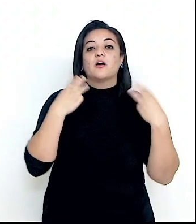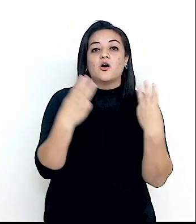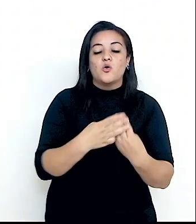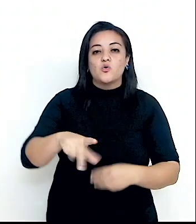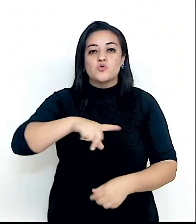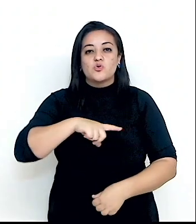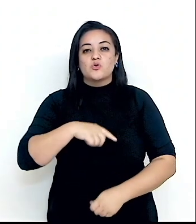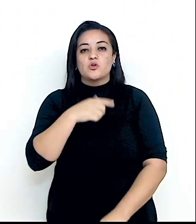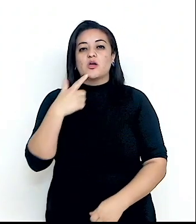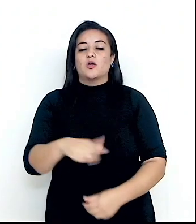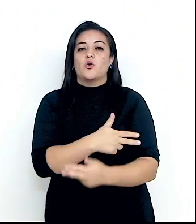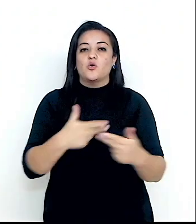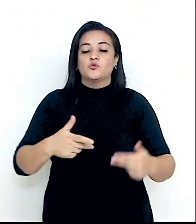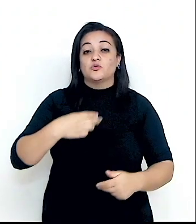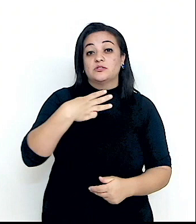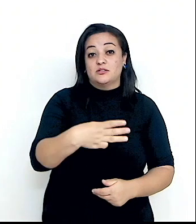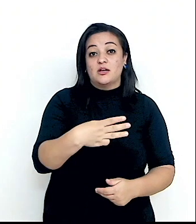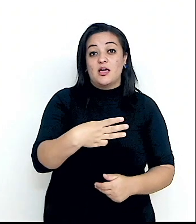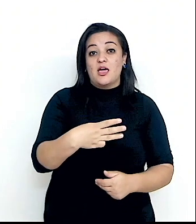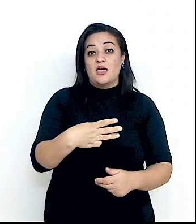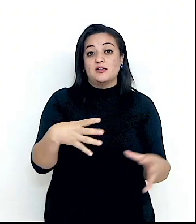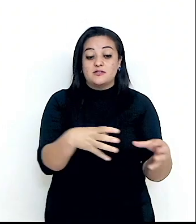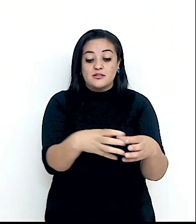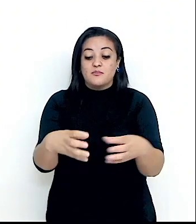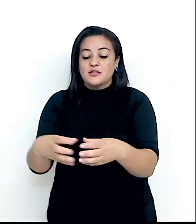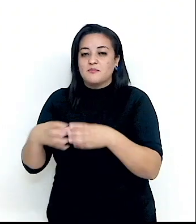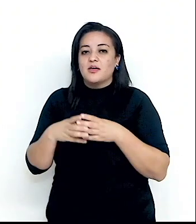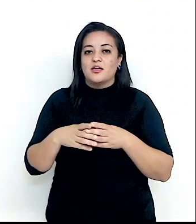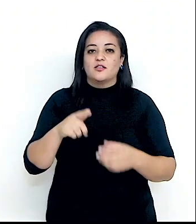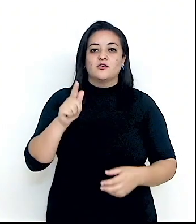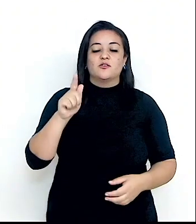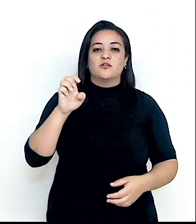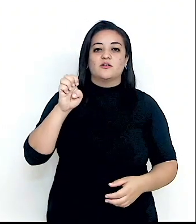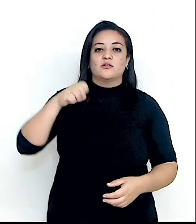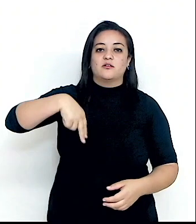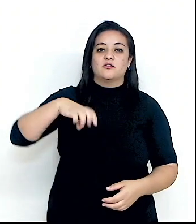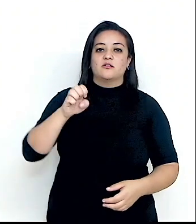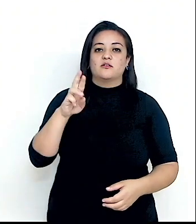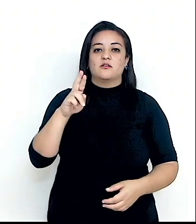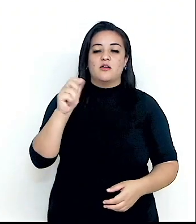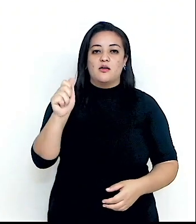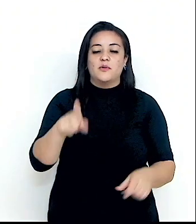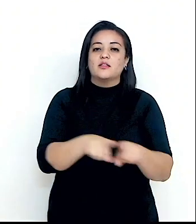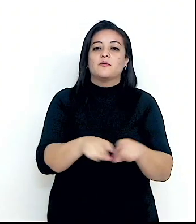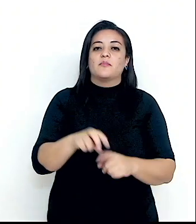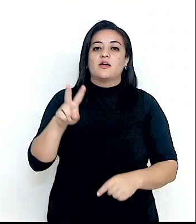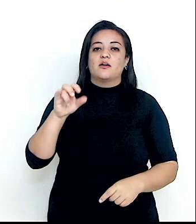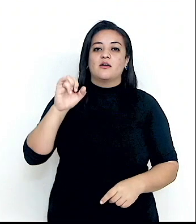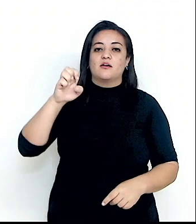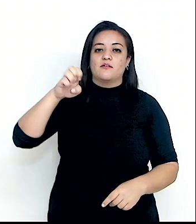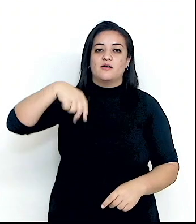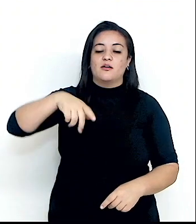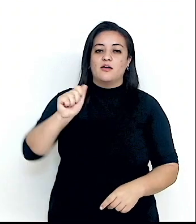têm outros três escritórios, em Genebra, em Nairobi e em Viena, e